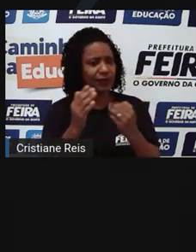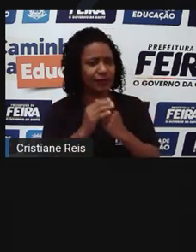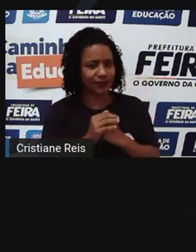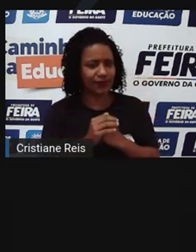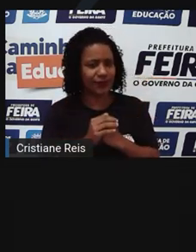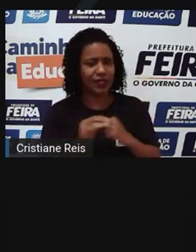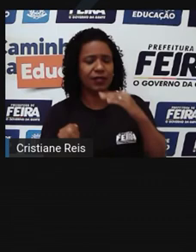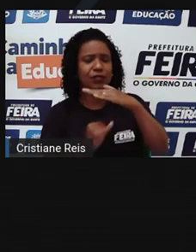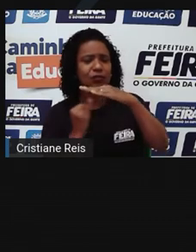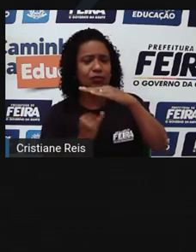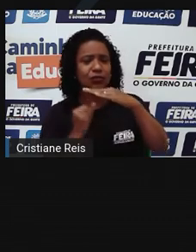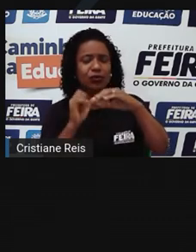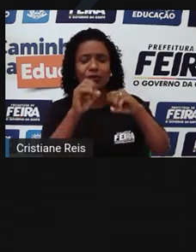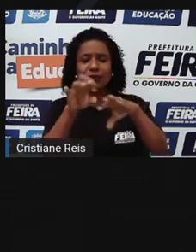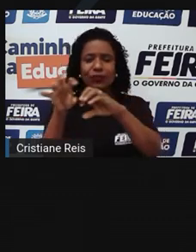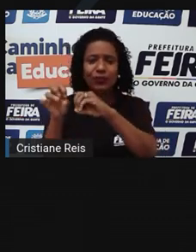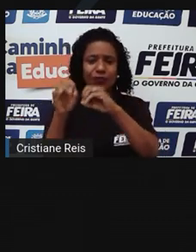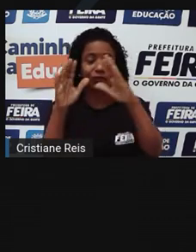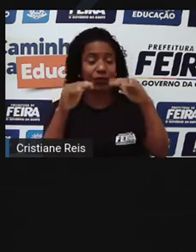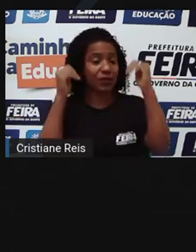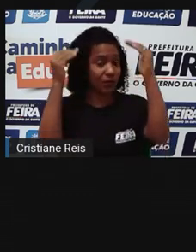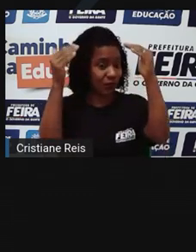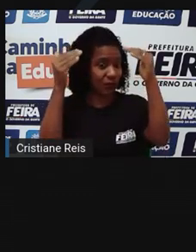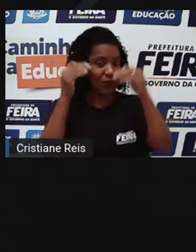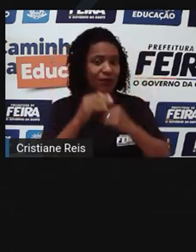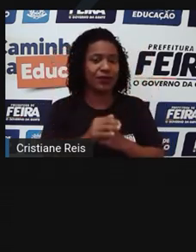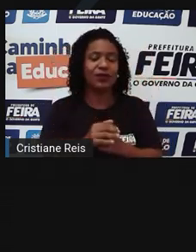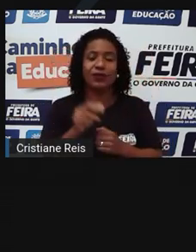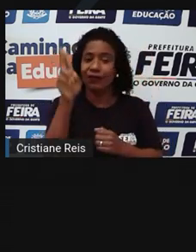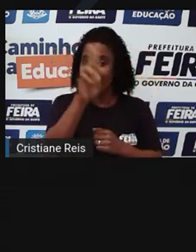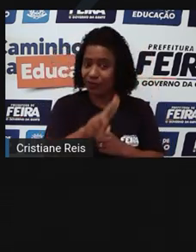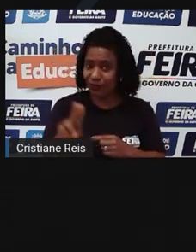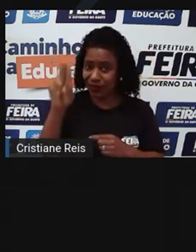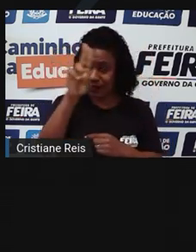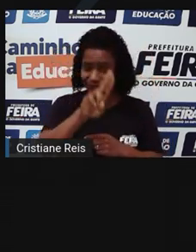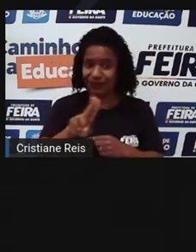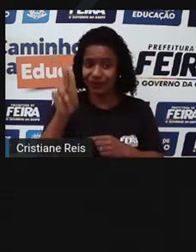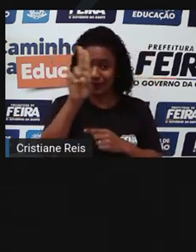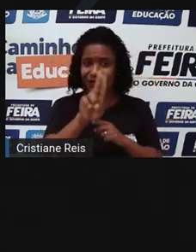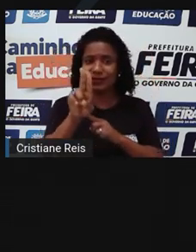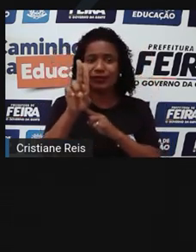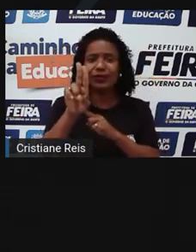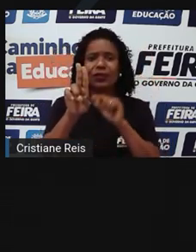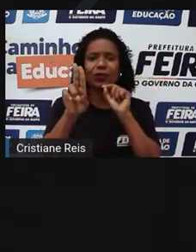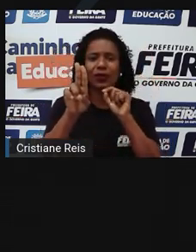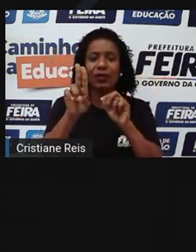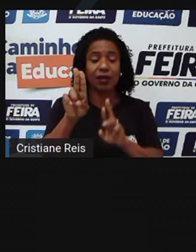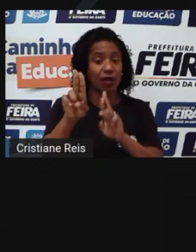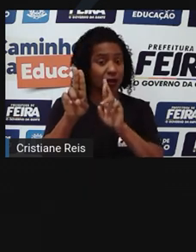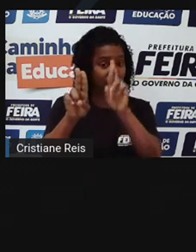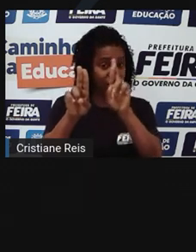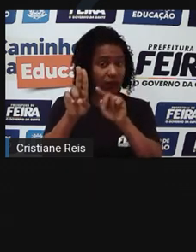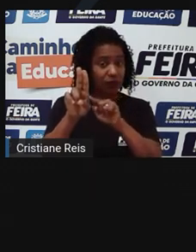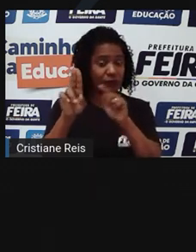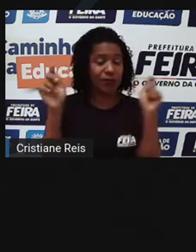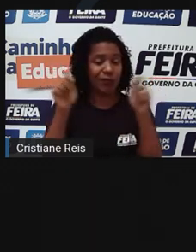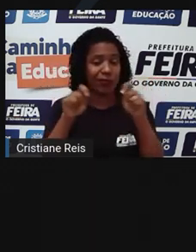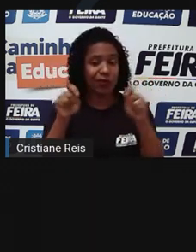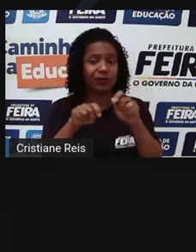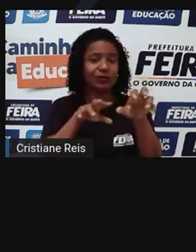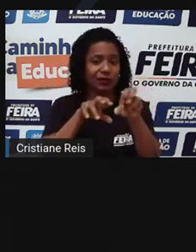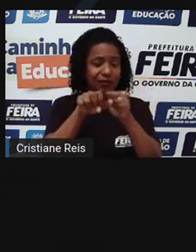subdividem-se em 6. Universidades possuem autonomia, podendo atuar na